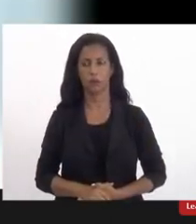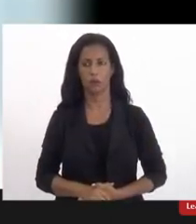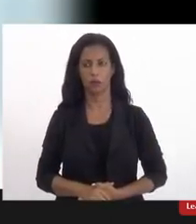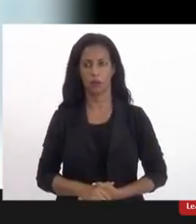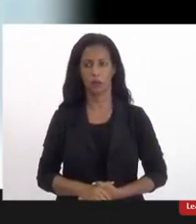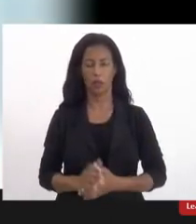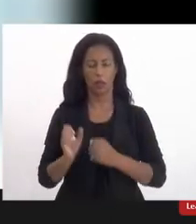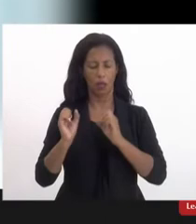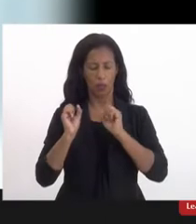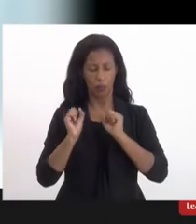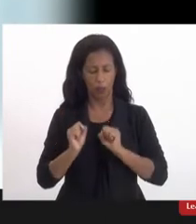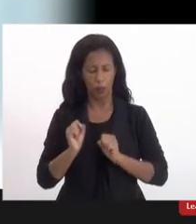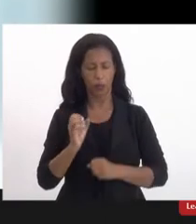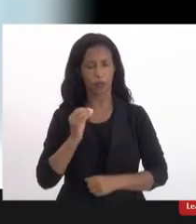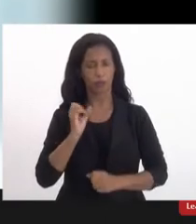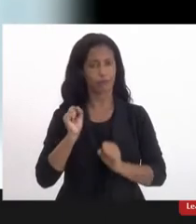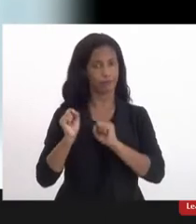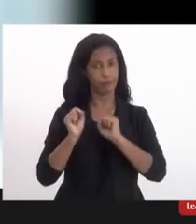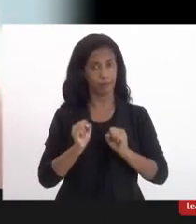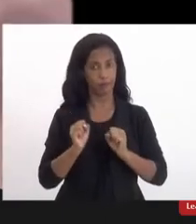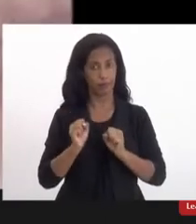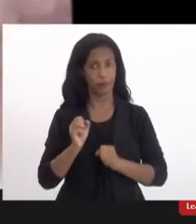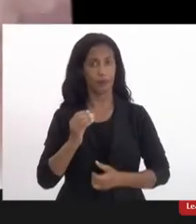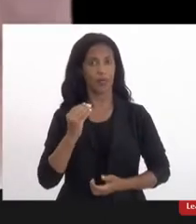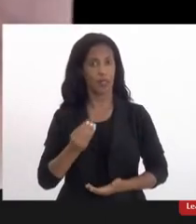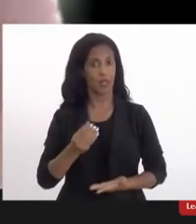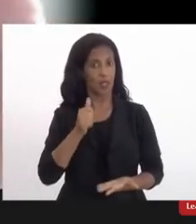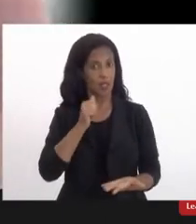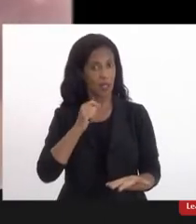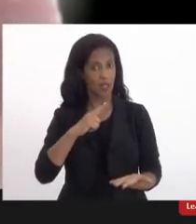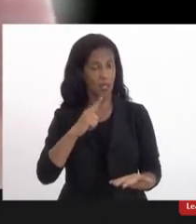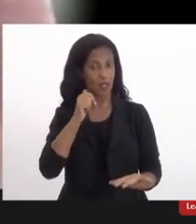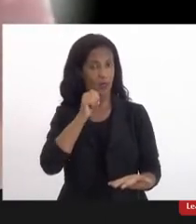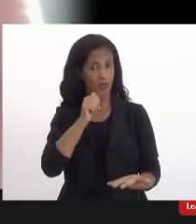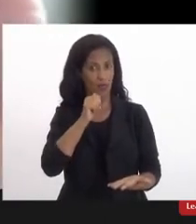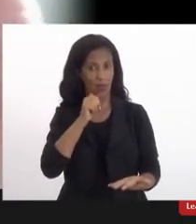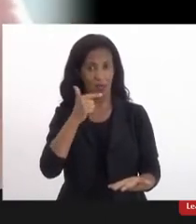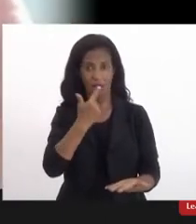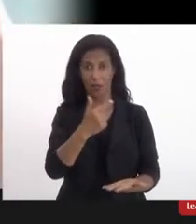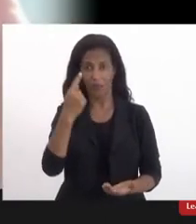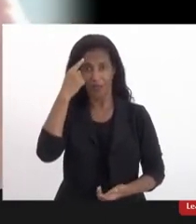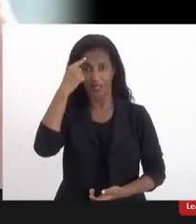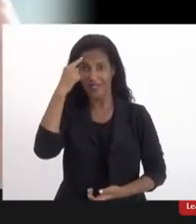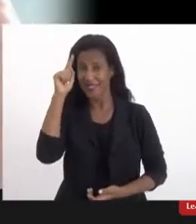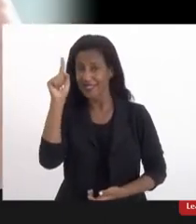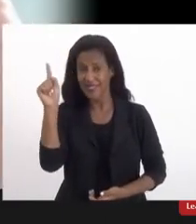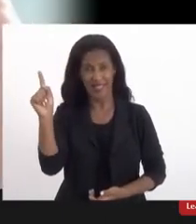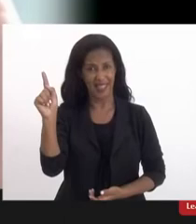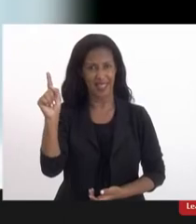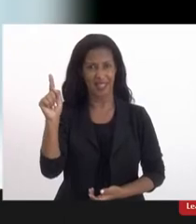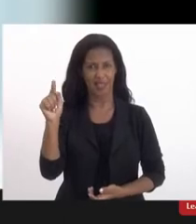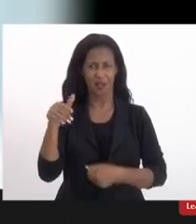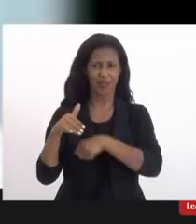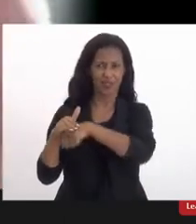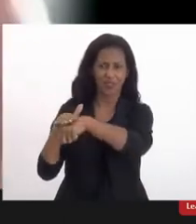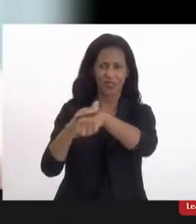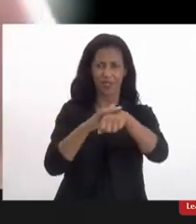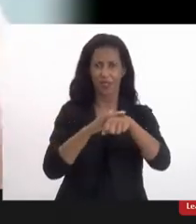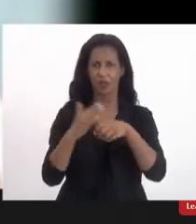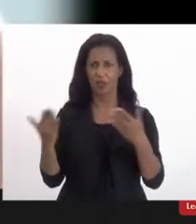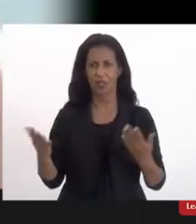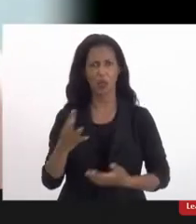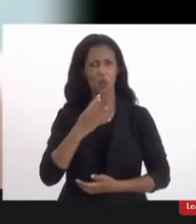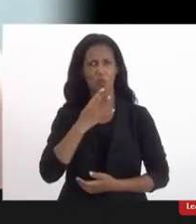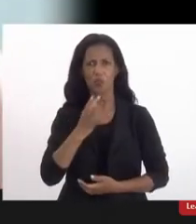posso garantir a vocês que hoje existem mulheres que não fazem ideia do que nós estamos falando aqui elas não têm o menor